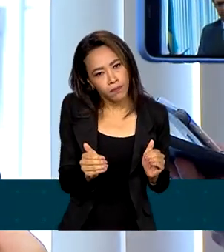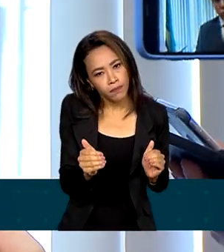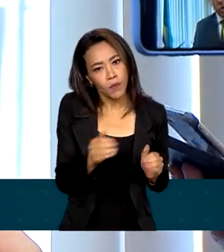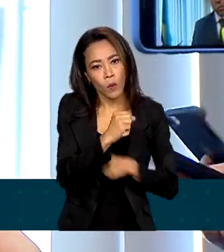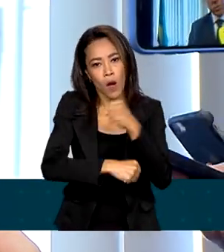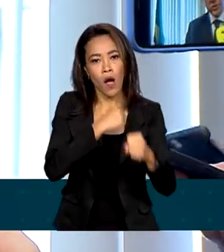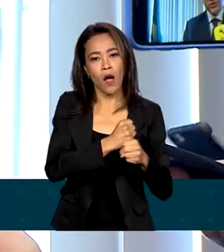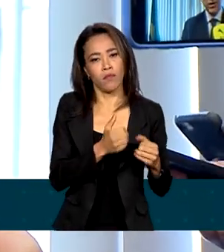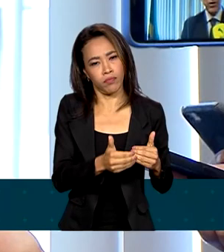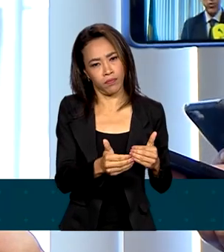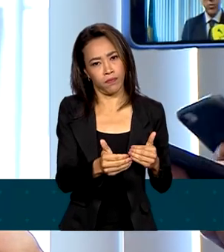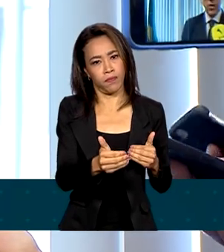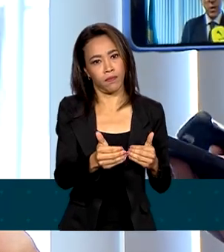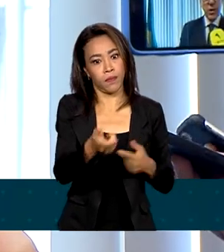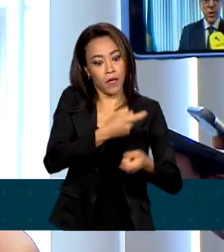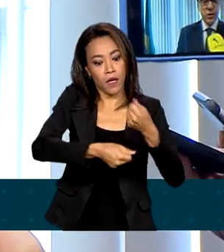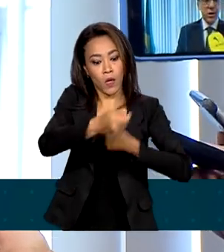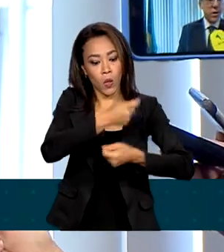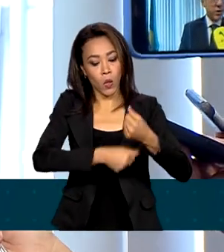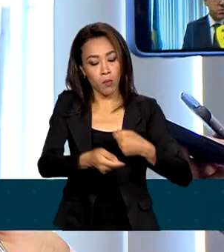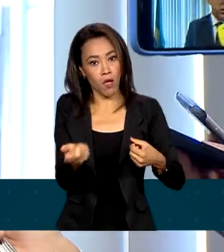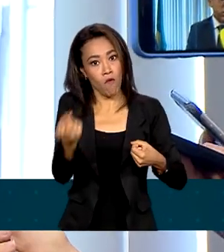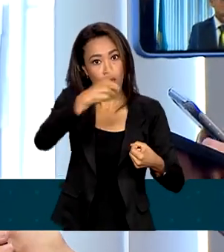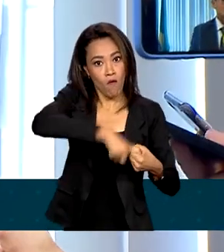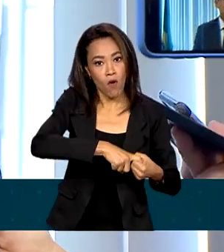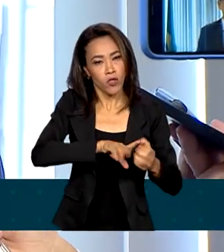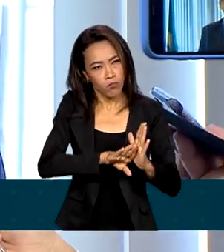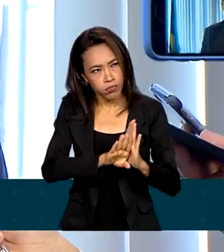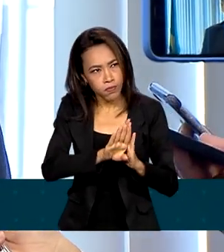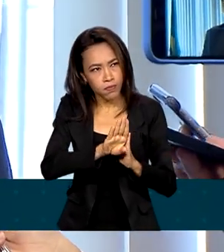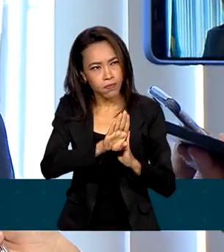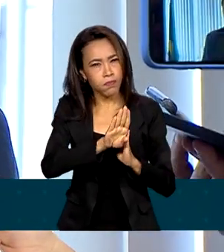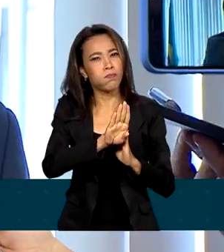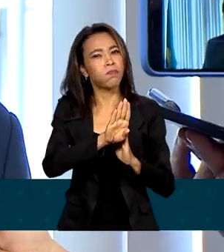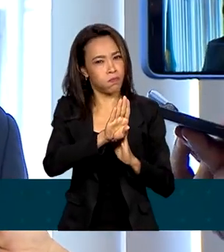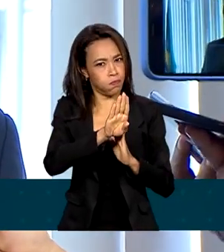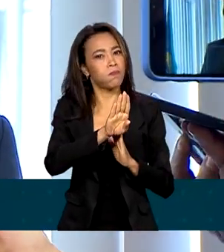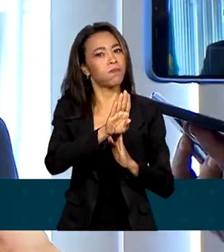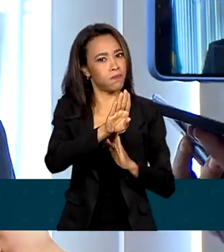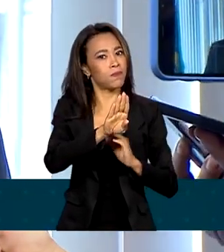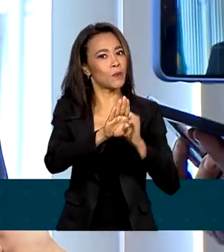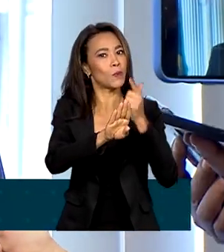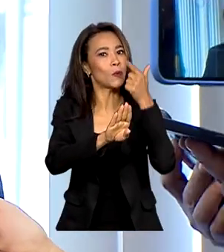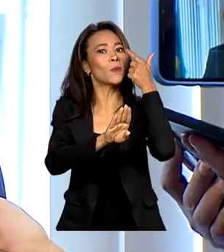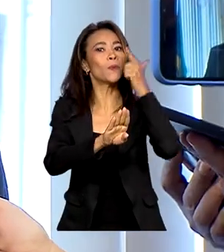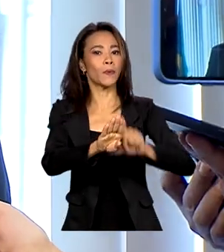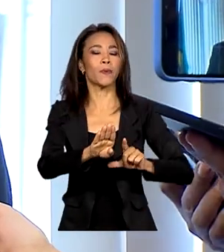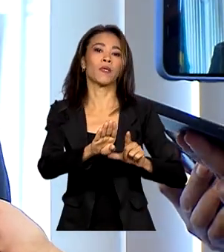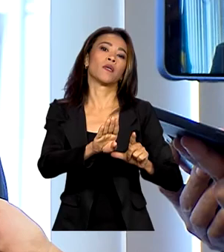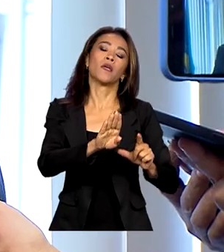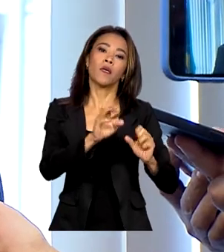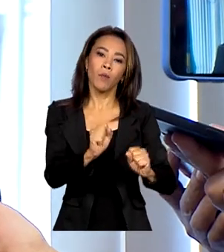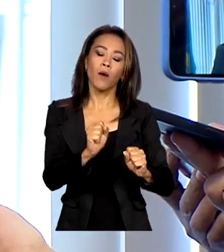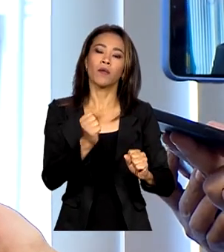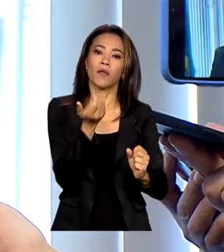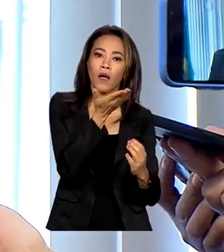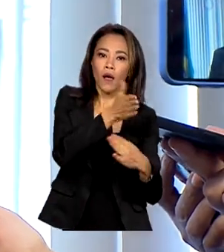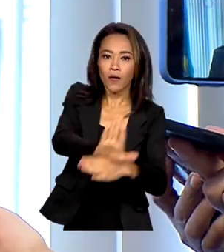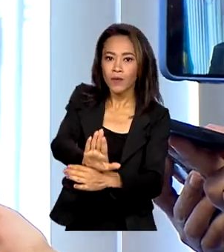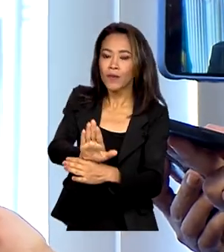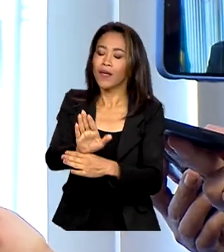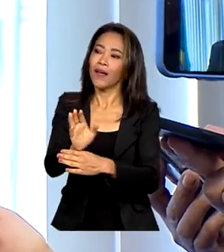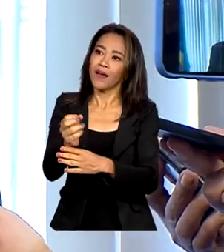retome um processo de crescimento mais robusto e que possa colaborar com saldos mais